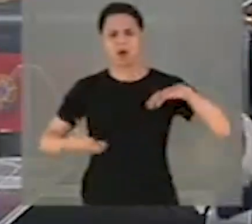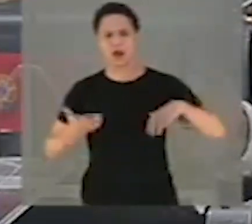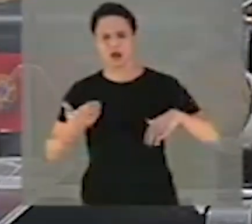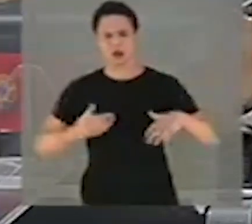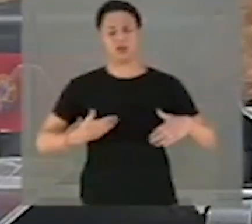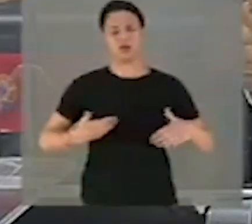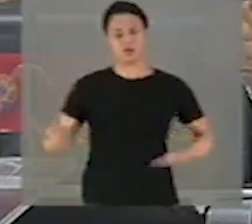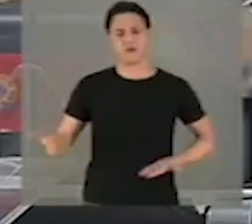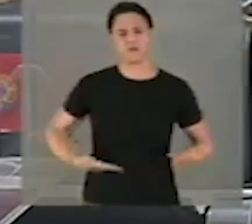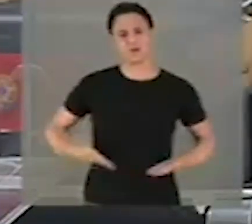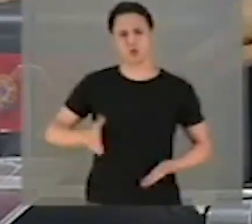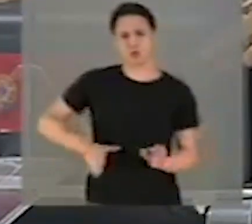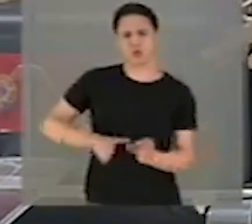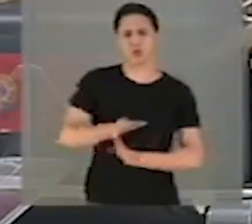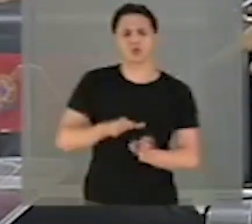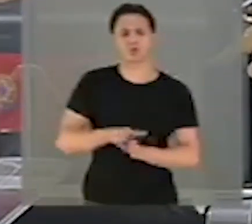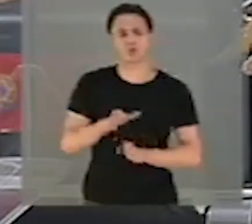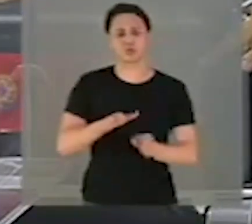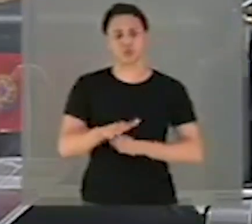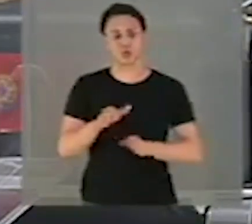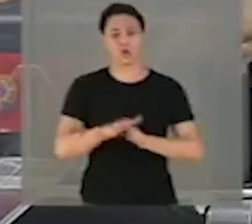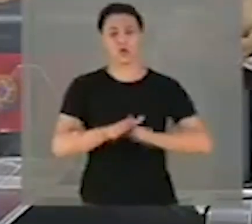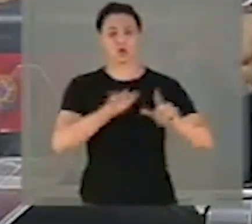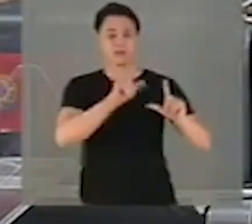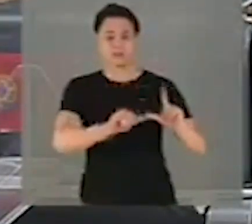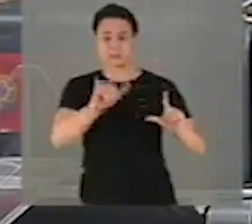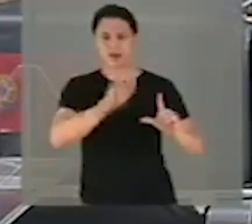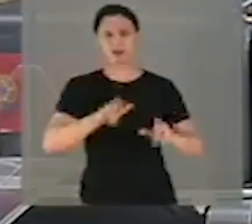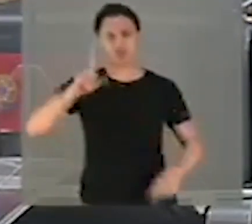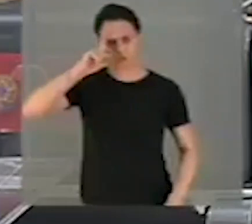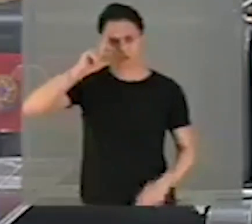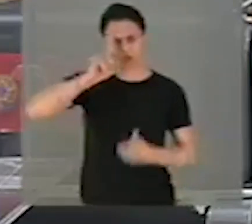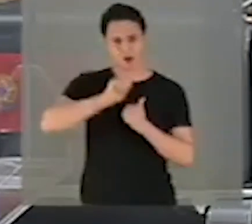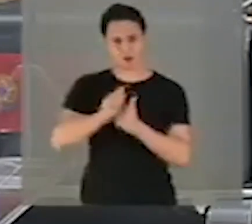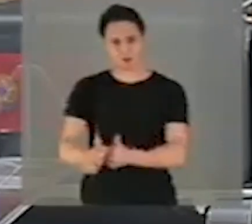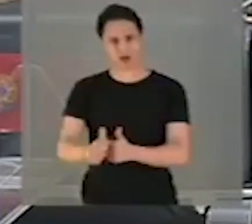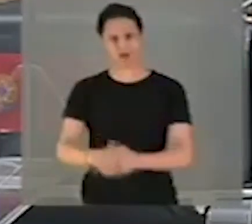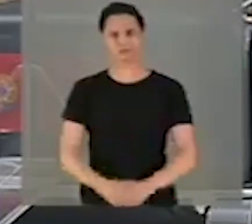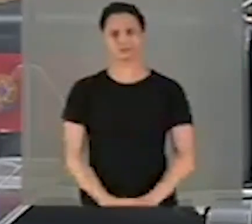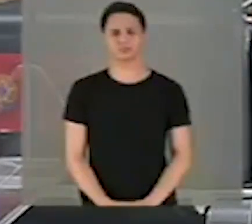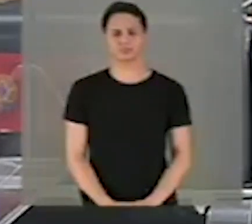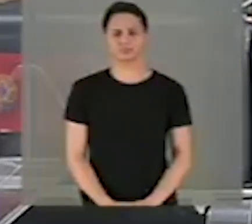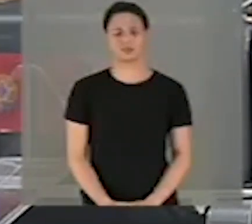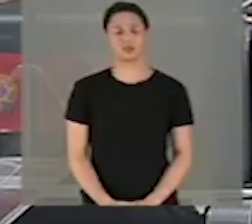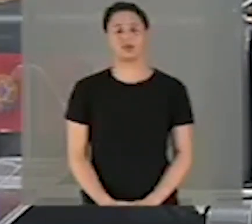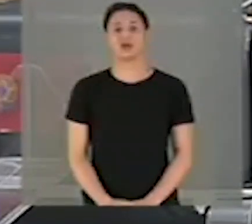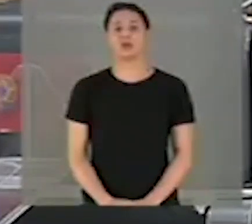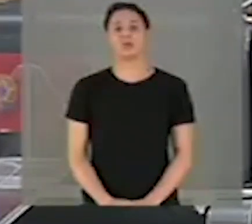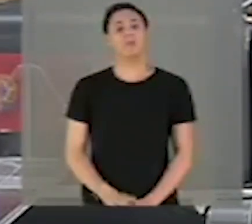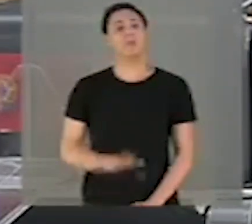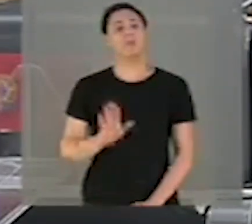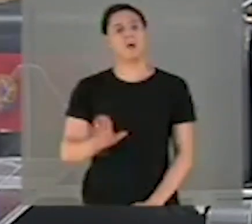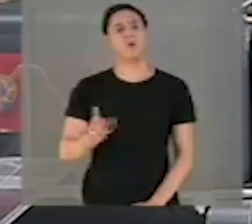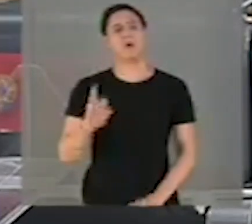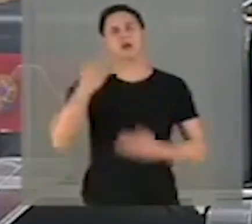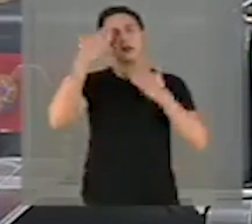consultores, a imprensa que acompanhou e acompanha diariamente, mas um agradecimento muito especial ao